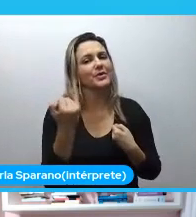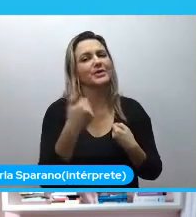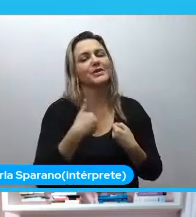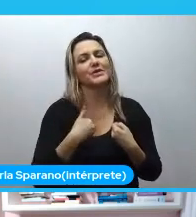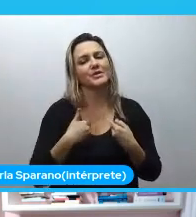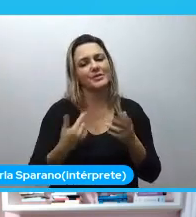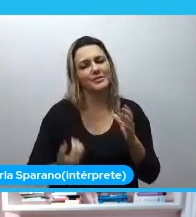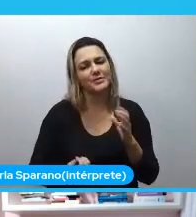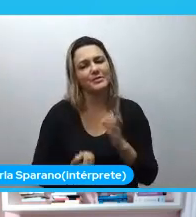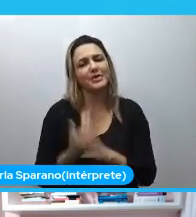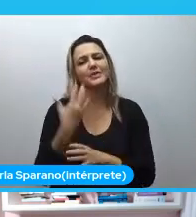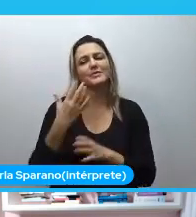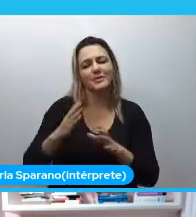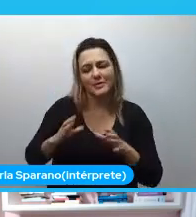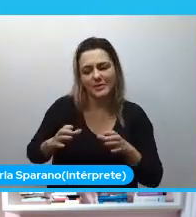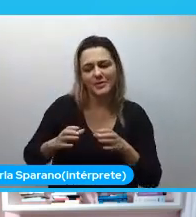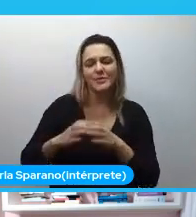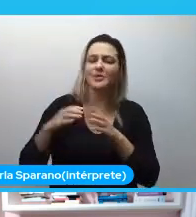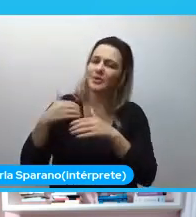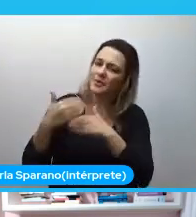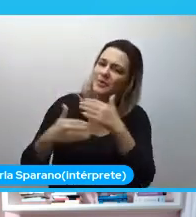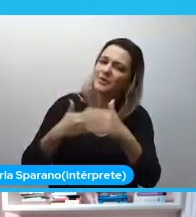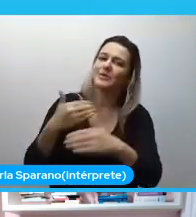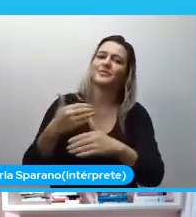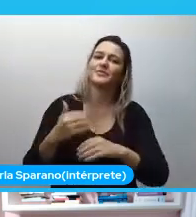comunidade quando a gente estava